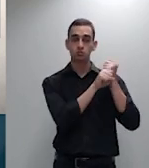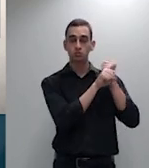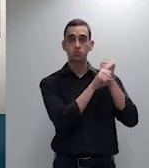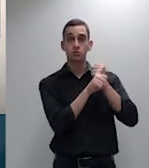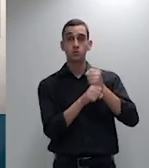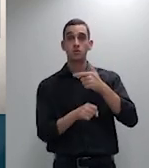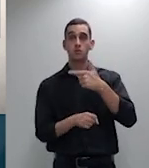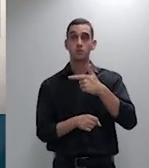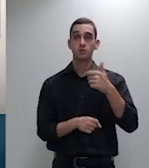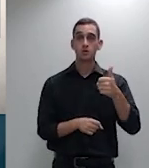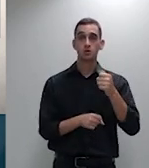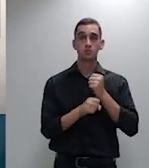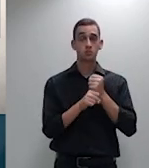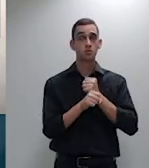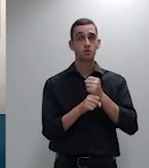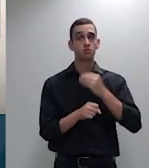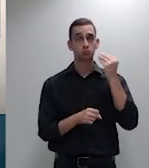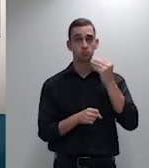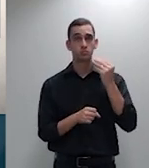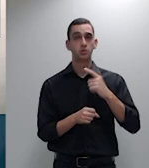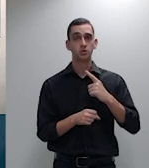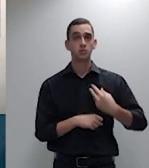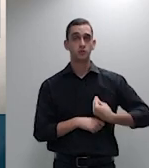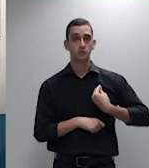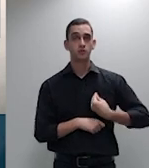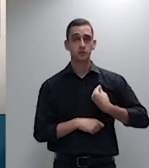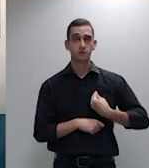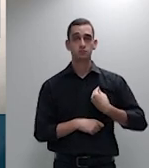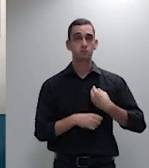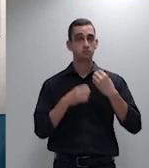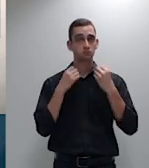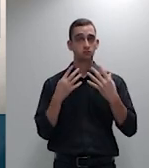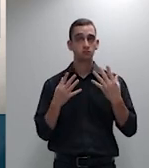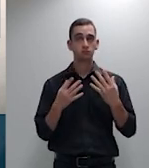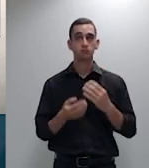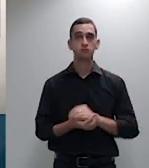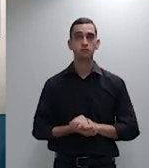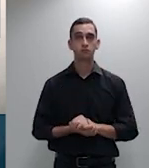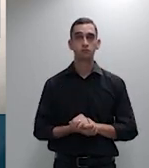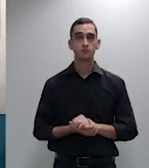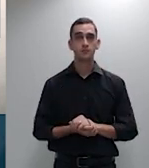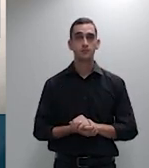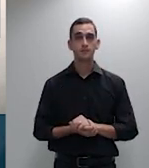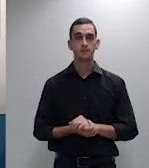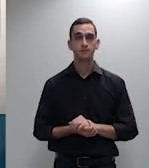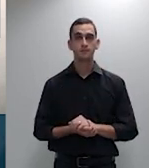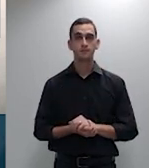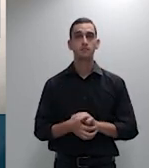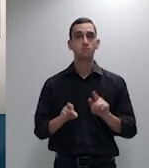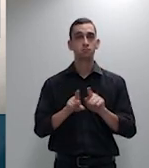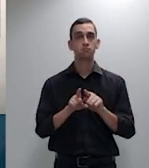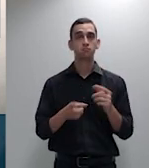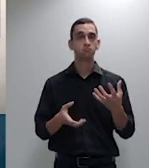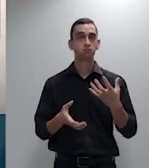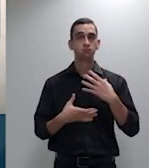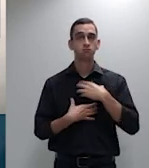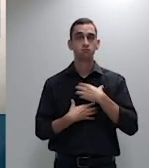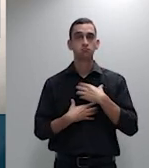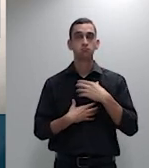bom para coração da gente, para os sentimentos, receber homenagem dos colegas